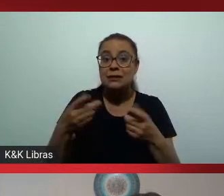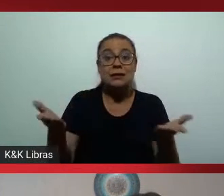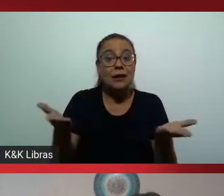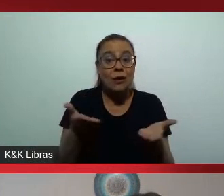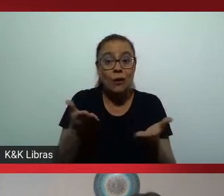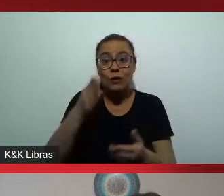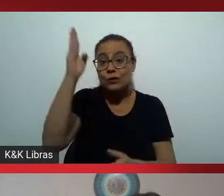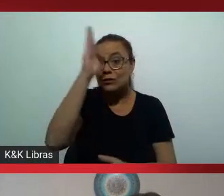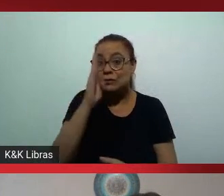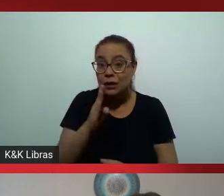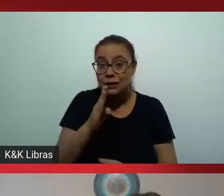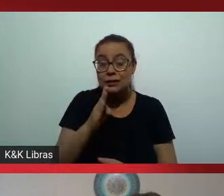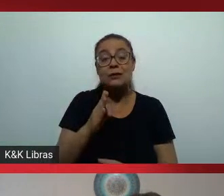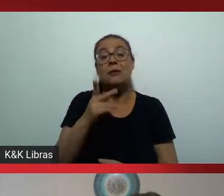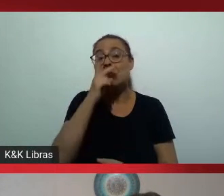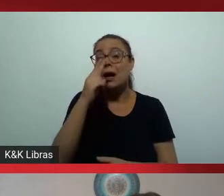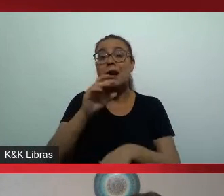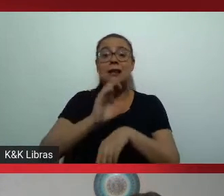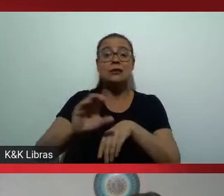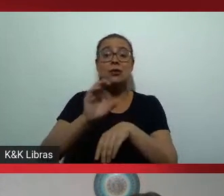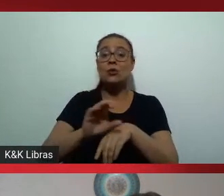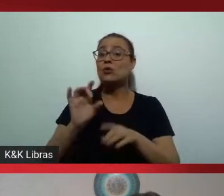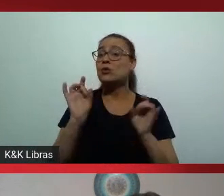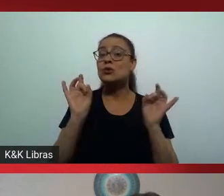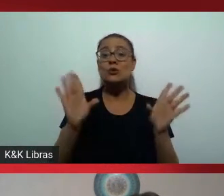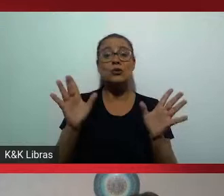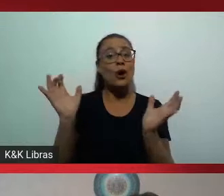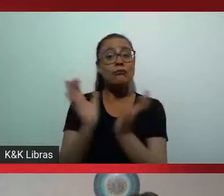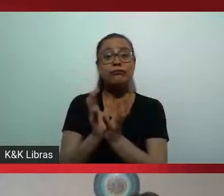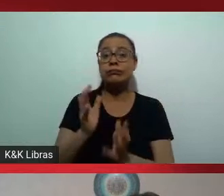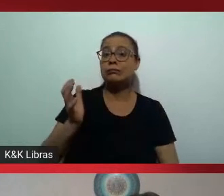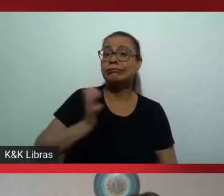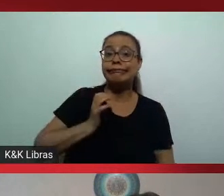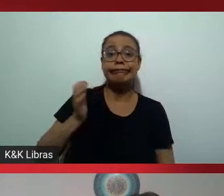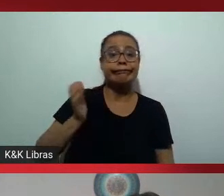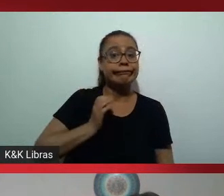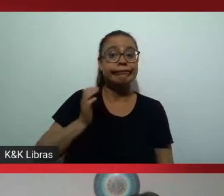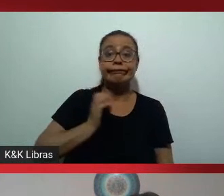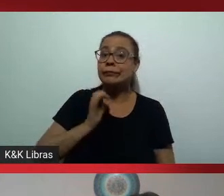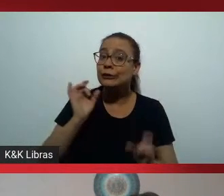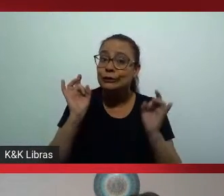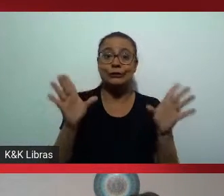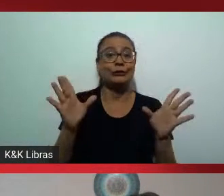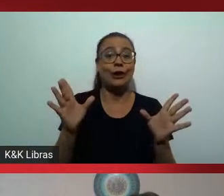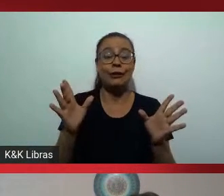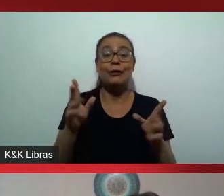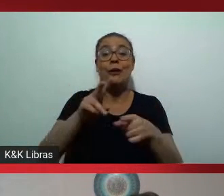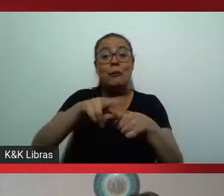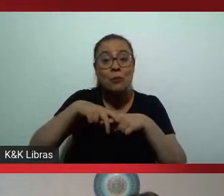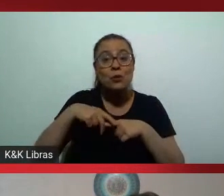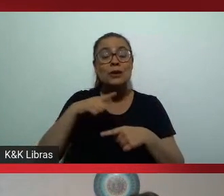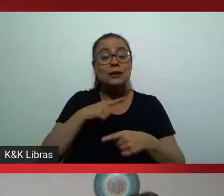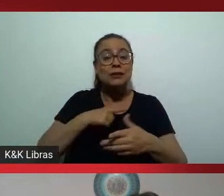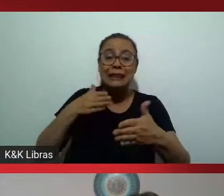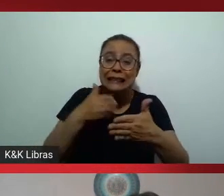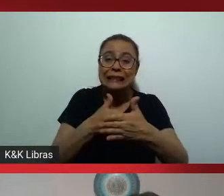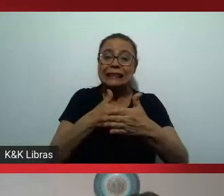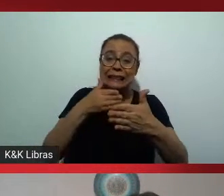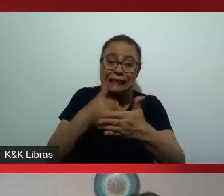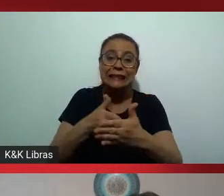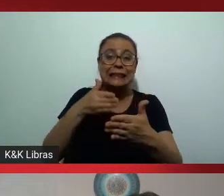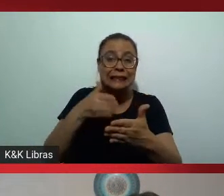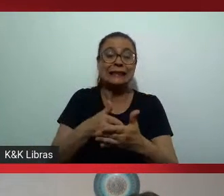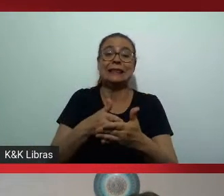relação isso a medicina se tornou no Brasil um curso altamente elitizado porque há um funil muito grande com o acesso a essas vagas e esse